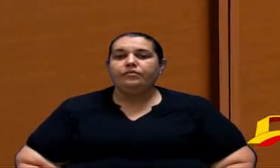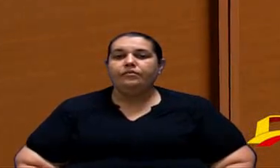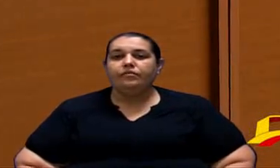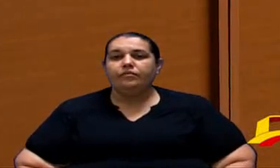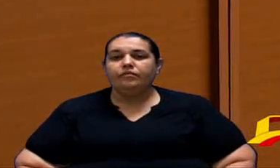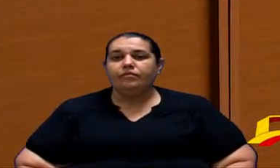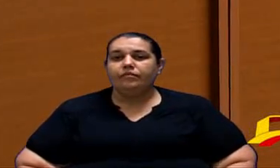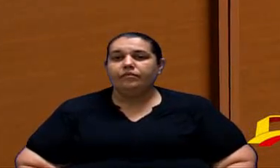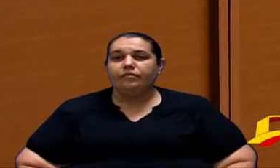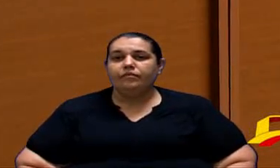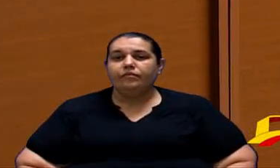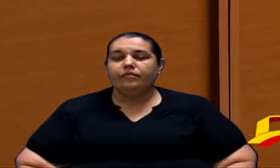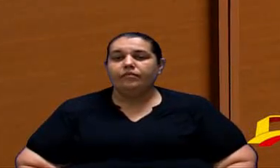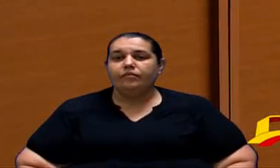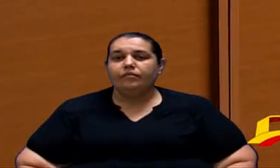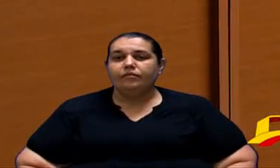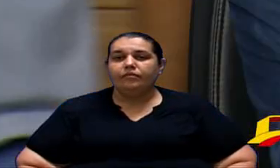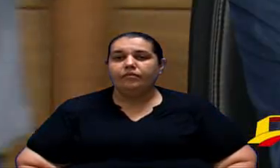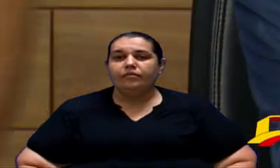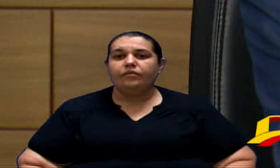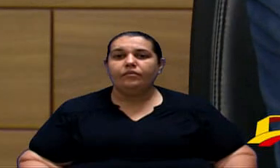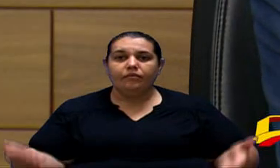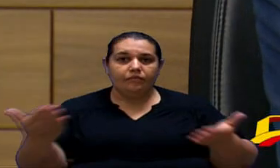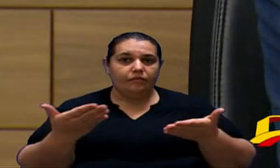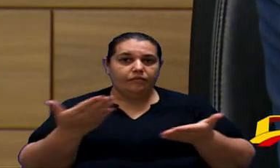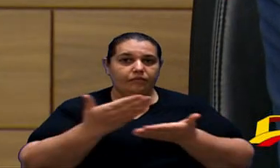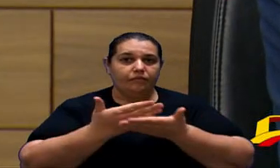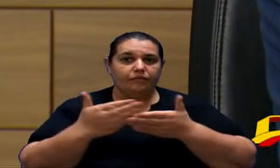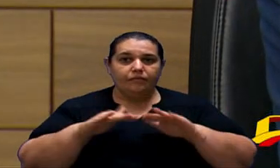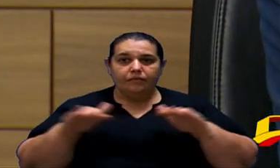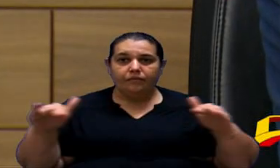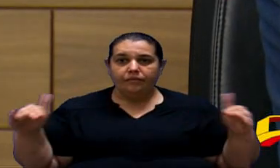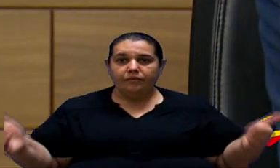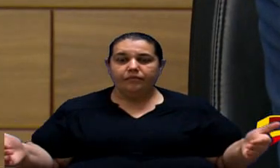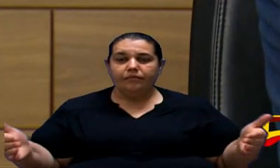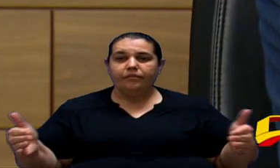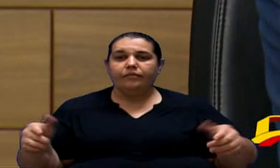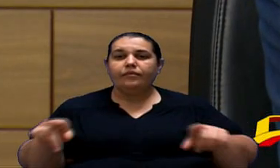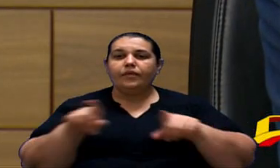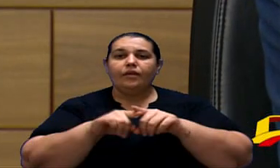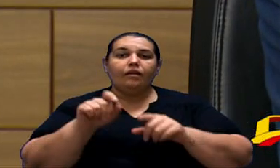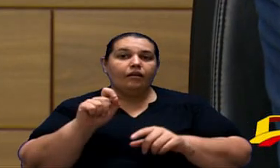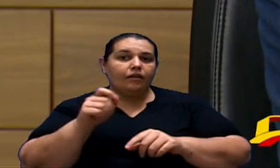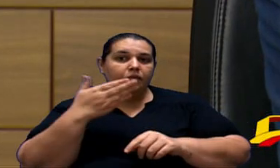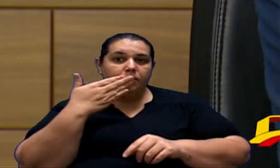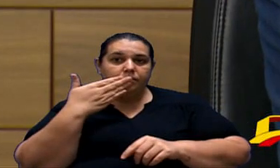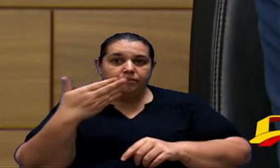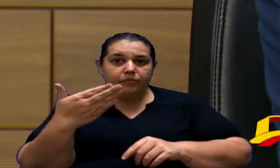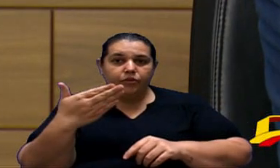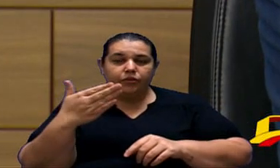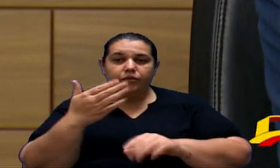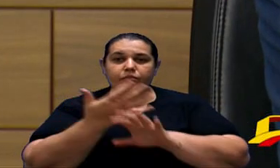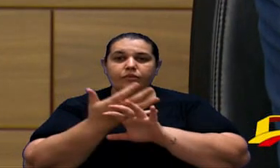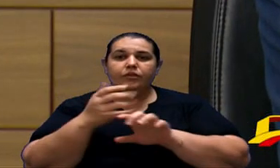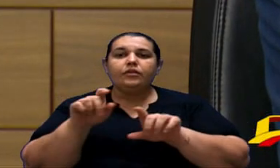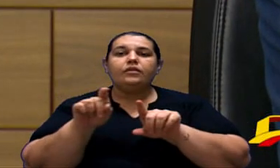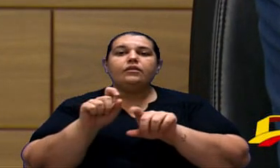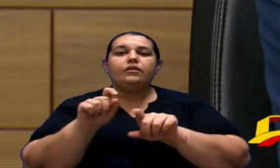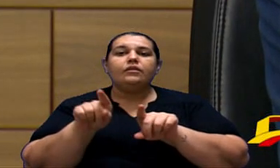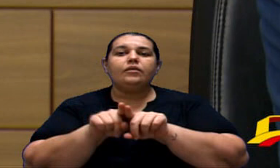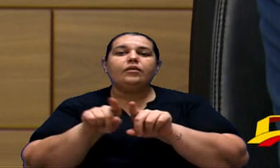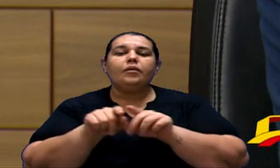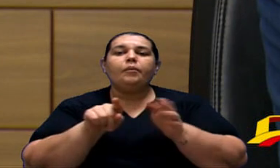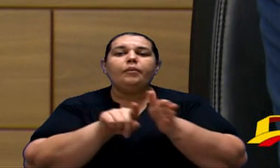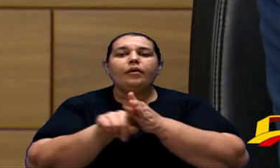Logo em seguida, vamos passar para os palestrantes da noite. Fica a mesa estendida aí, algum que quiser fazer algum questionamento, alguma